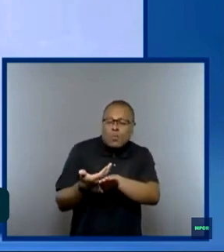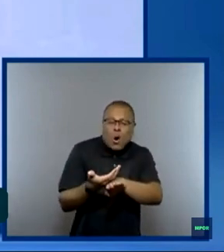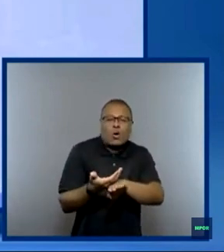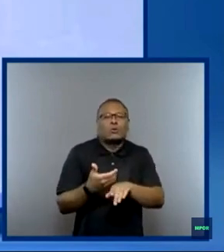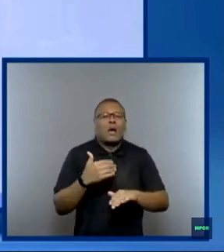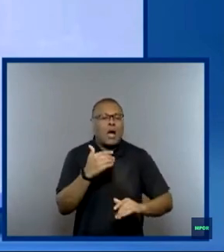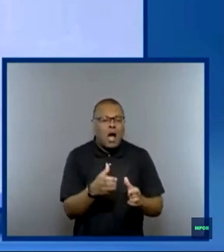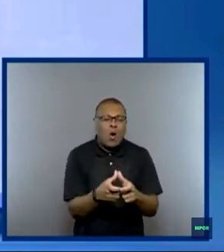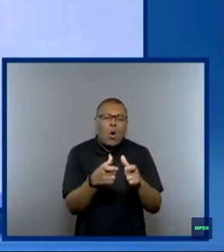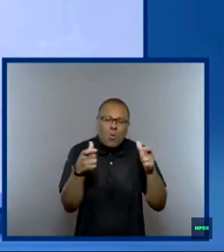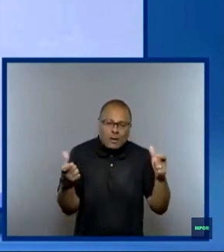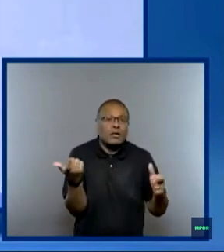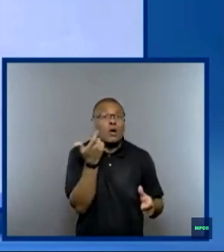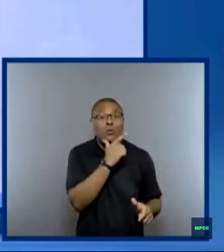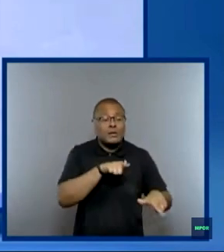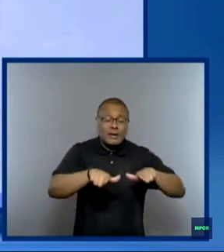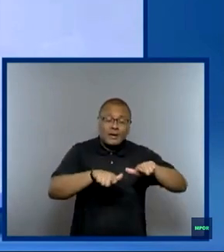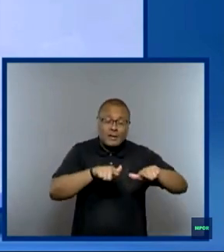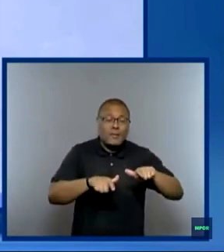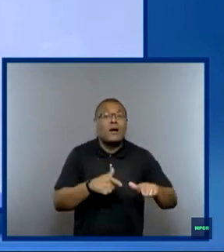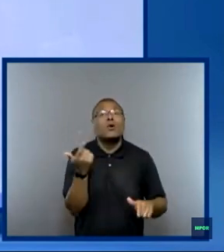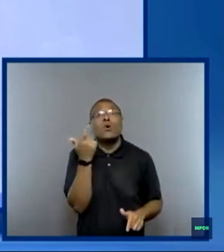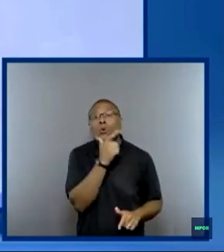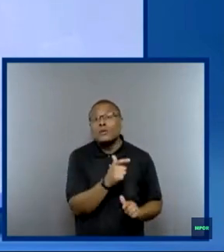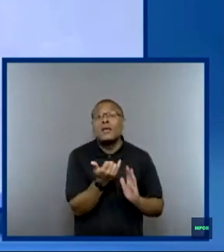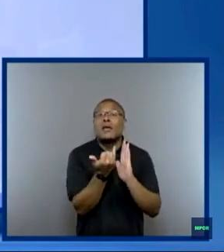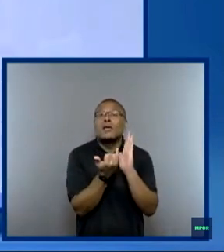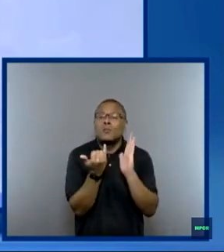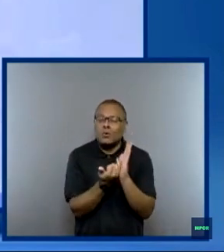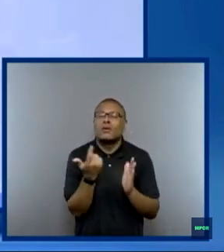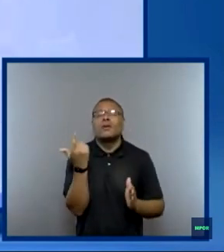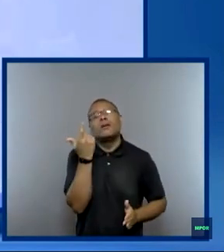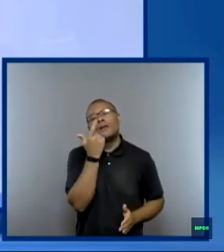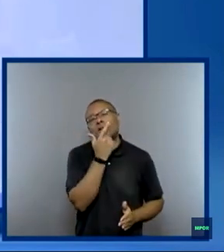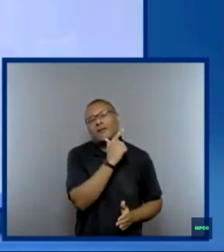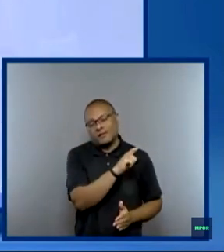gera renda, gera impostos e gera desenvolvimento. Desenvolvimento.